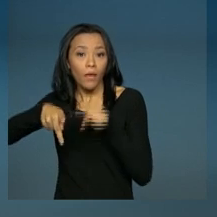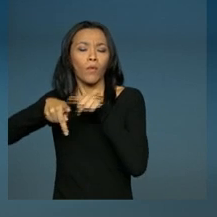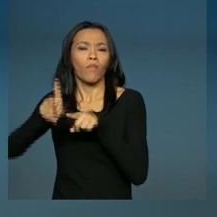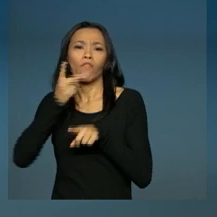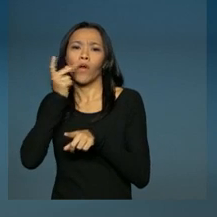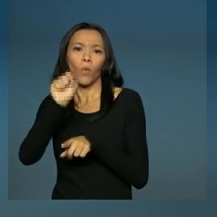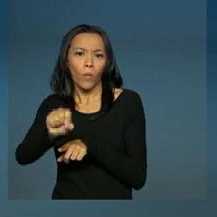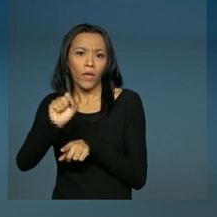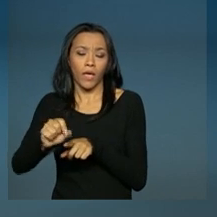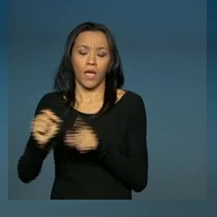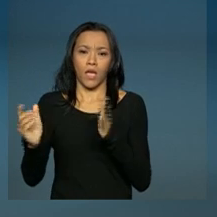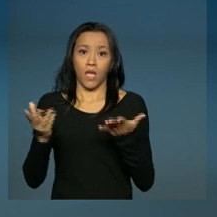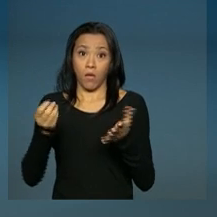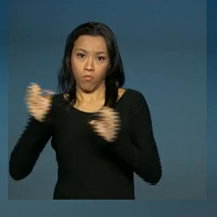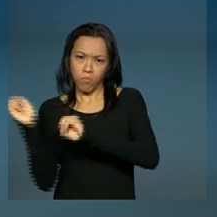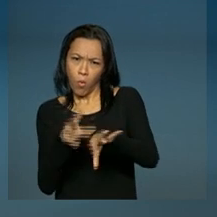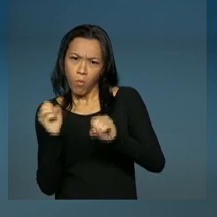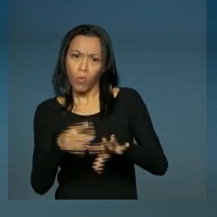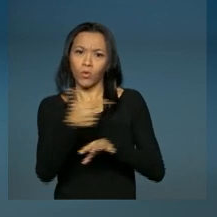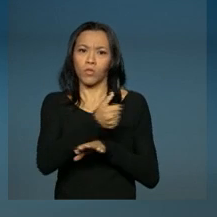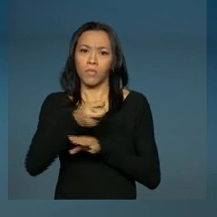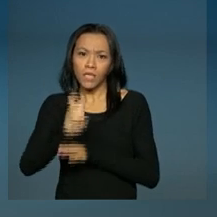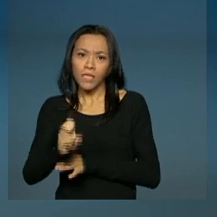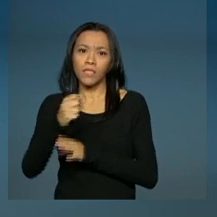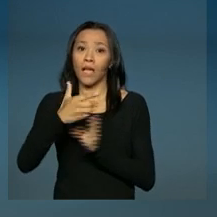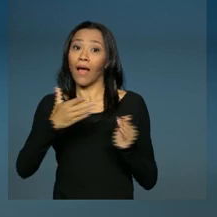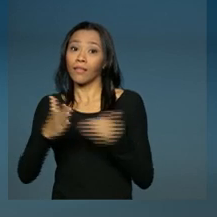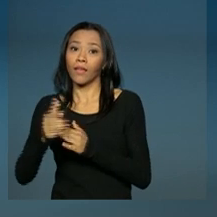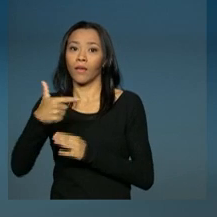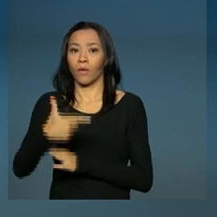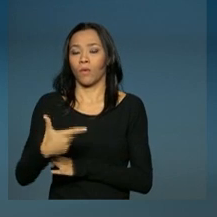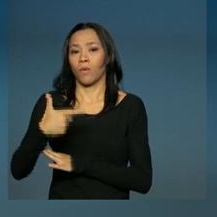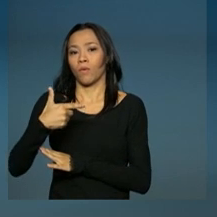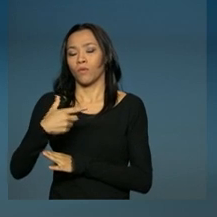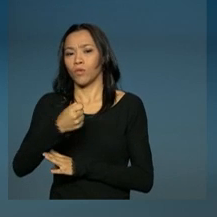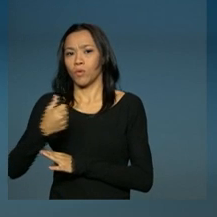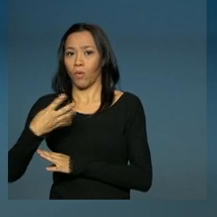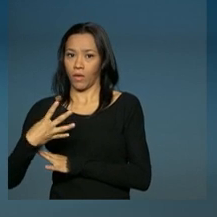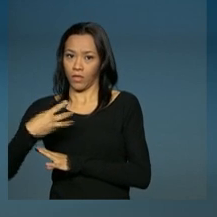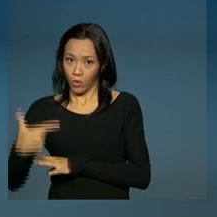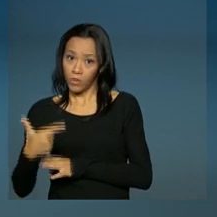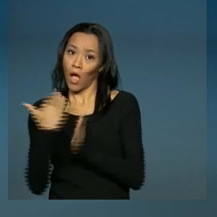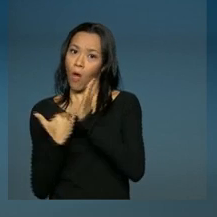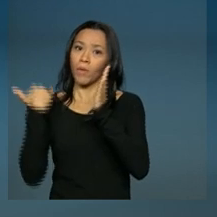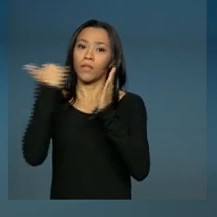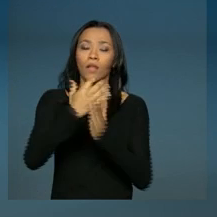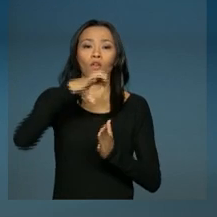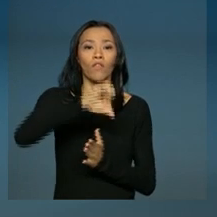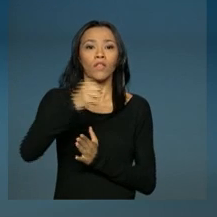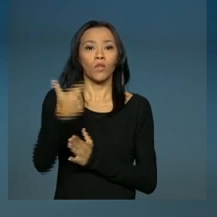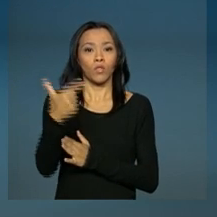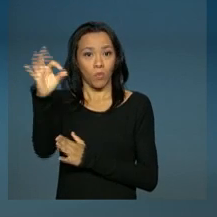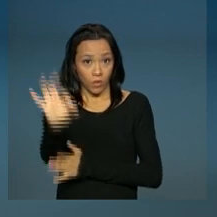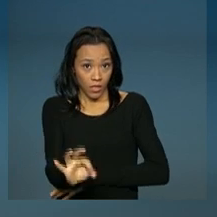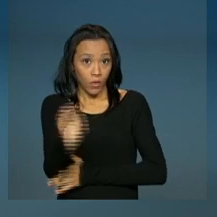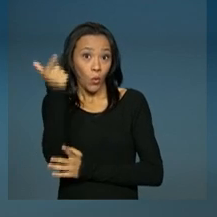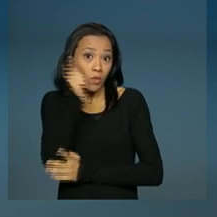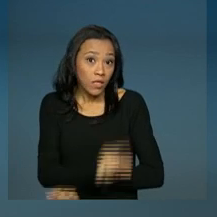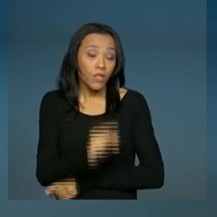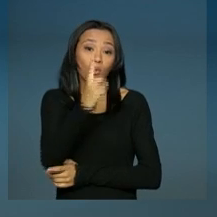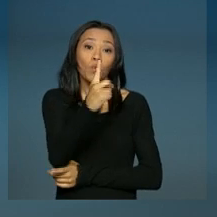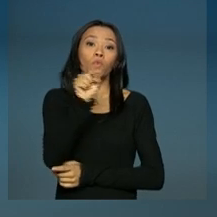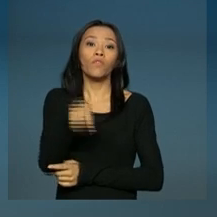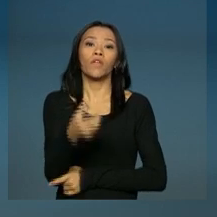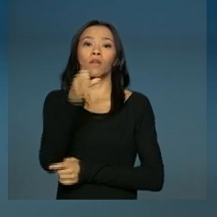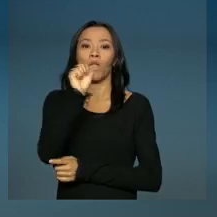de carga entre 2015 e 2042 deve aumentar 92%, alcançando um patamar de 1